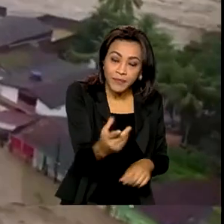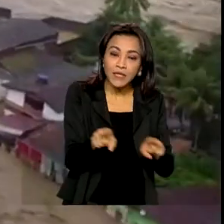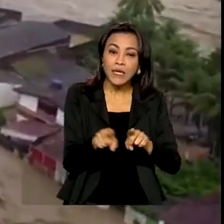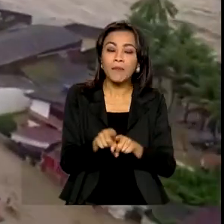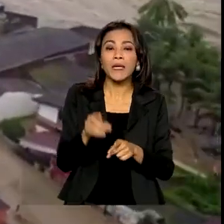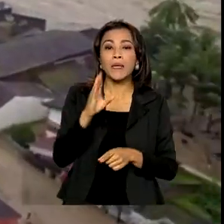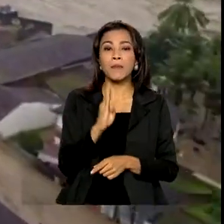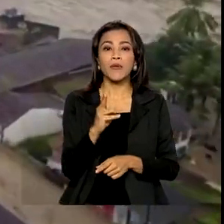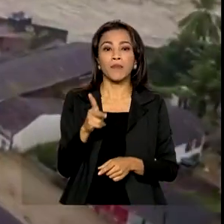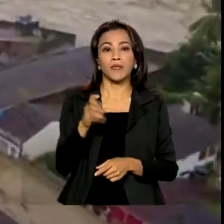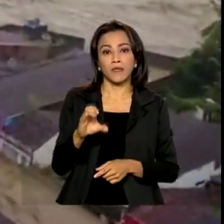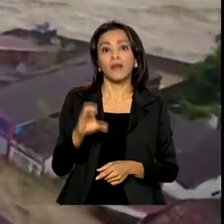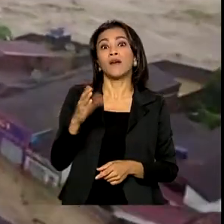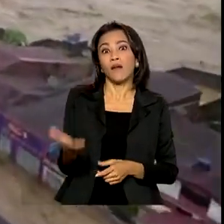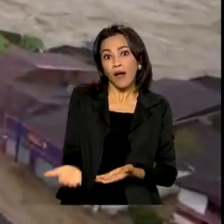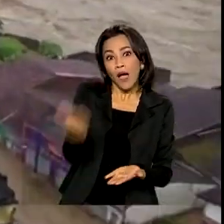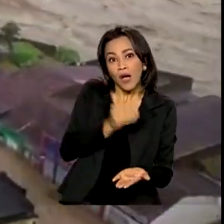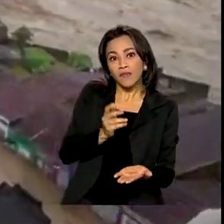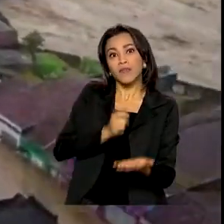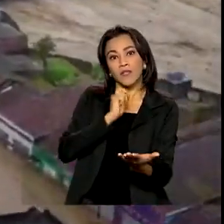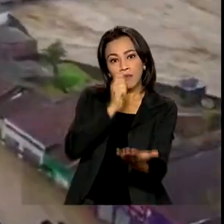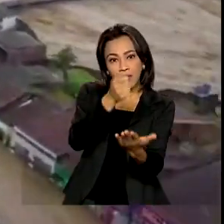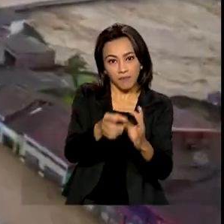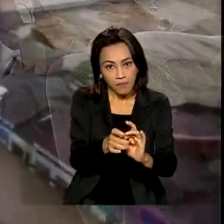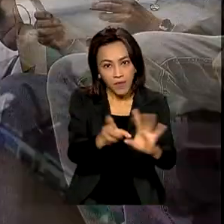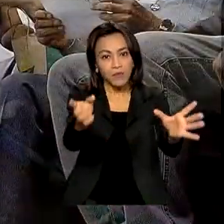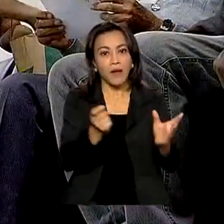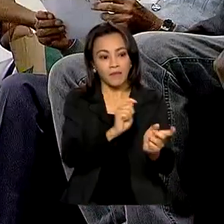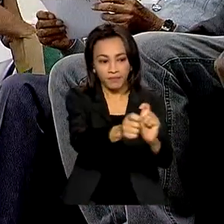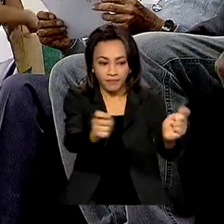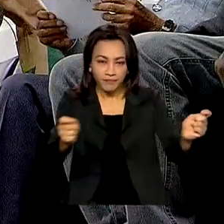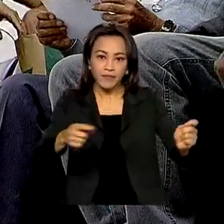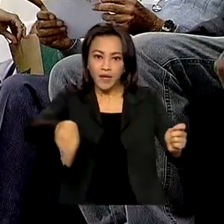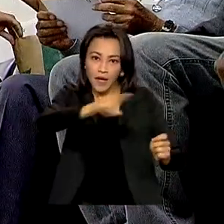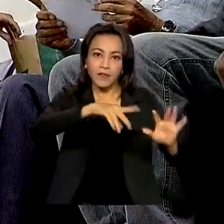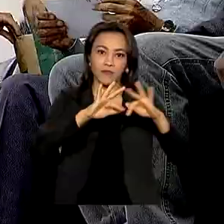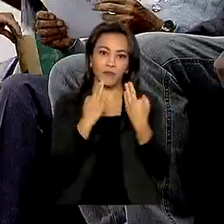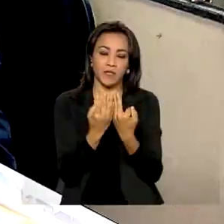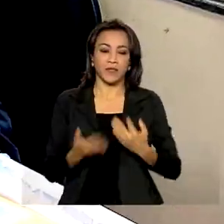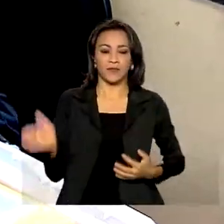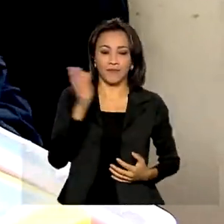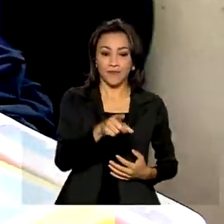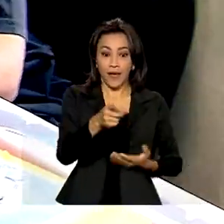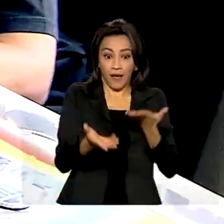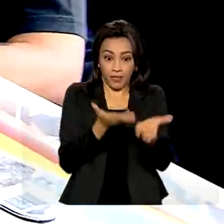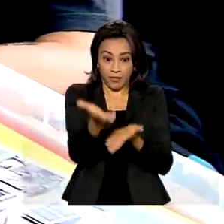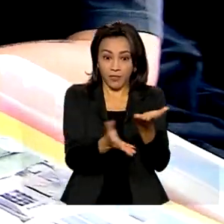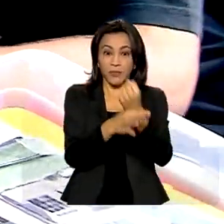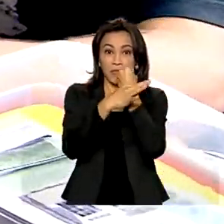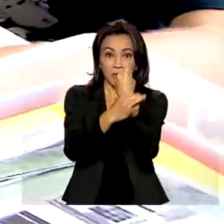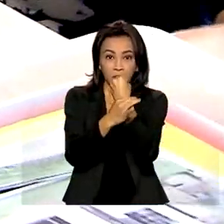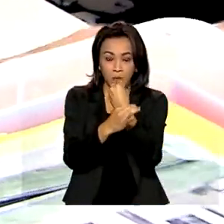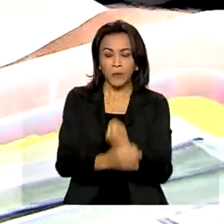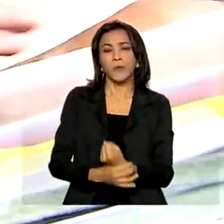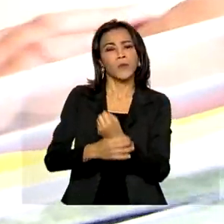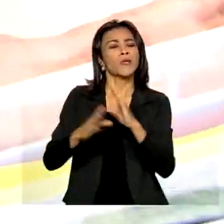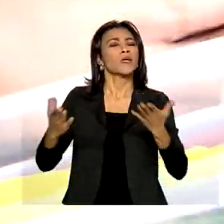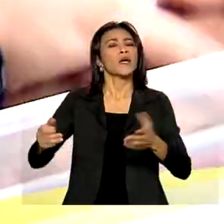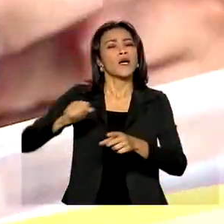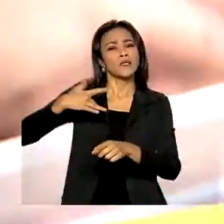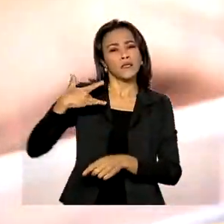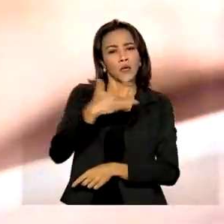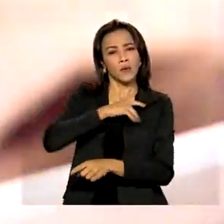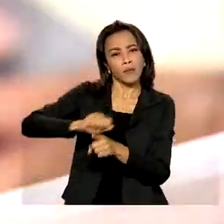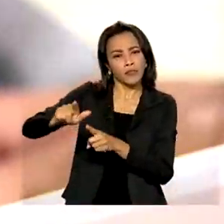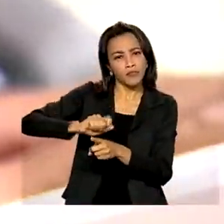antecipado para famílias atingidas. Atendimento garantido. Planos de saúde terão que cobrir